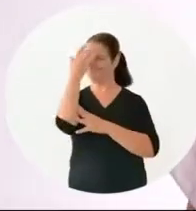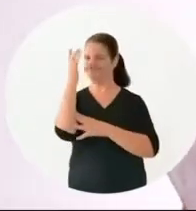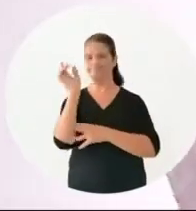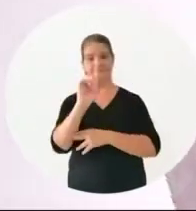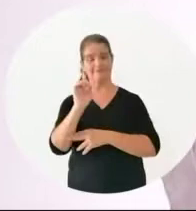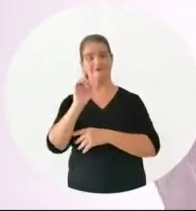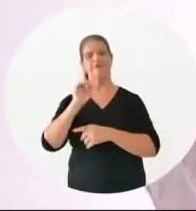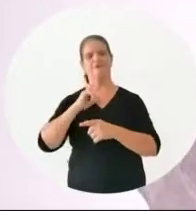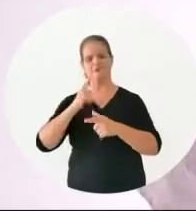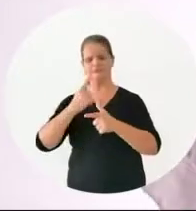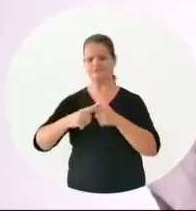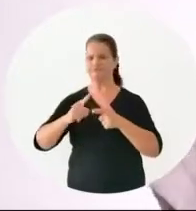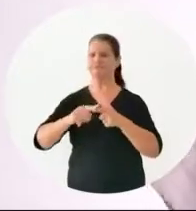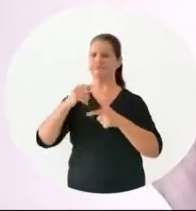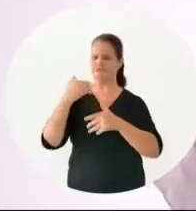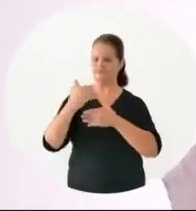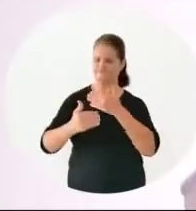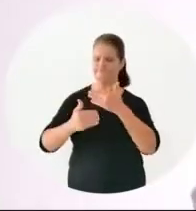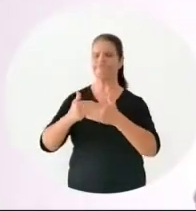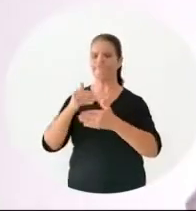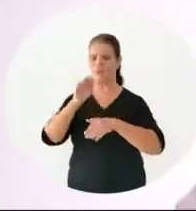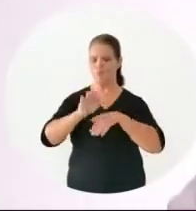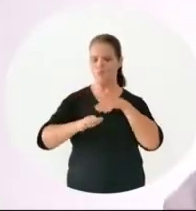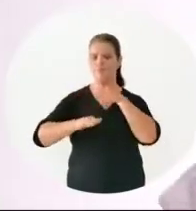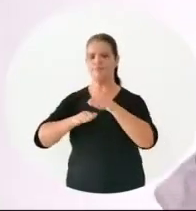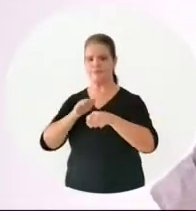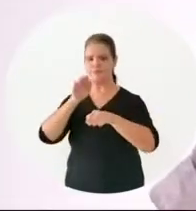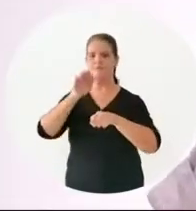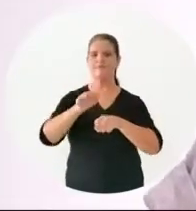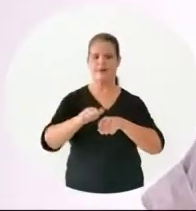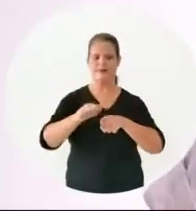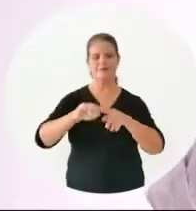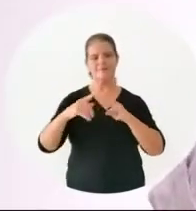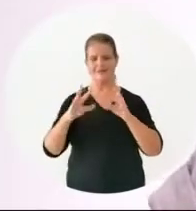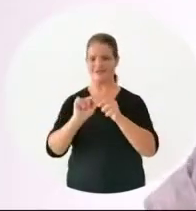A CIDADE NO BRASIL